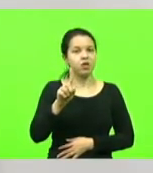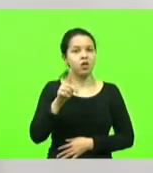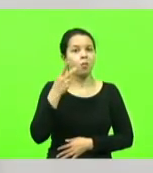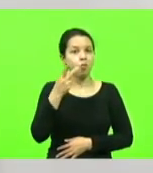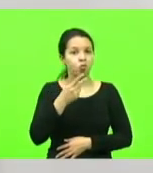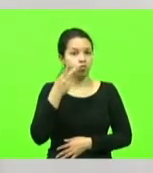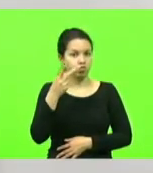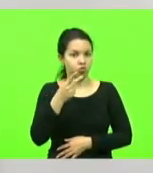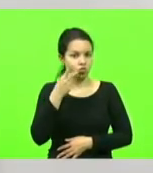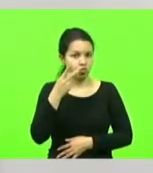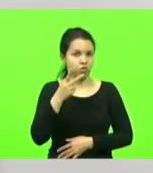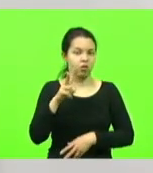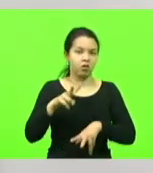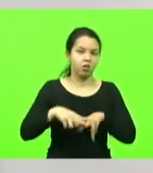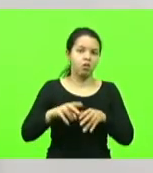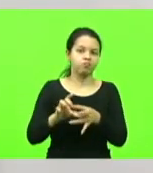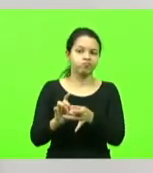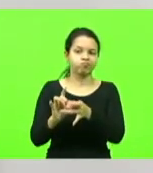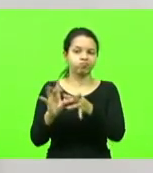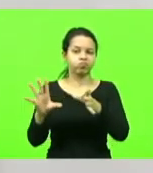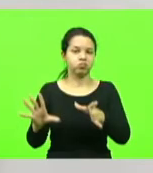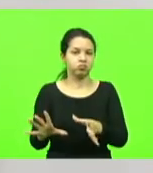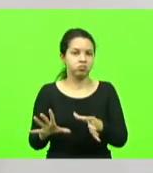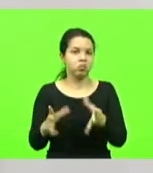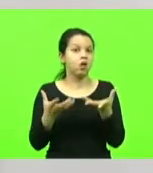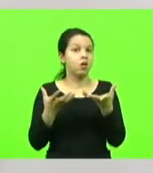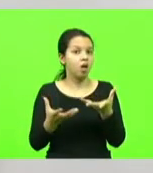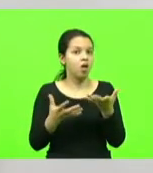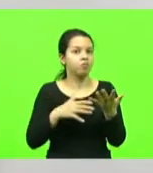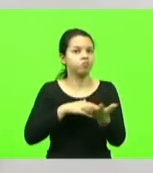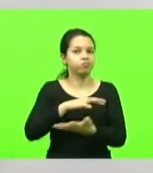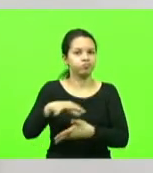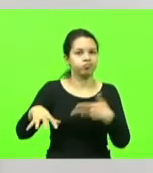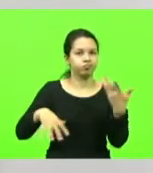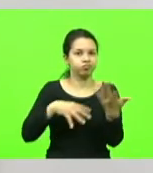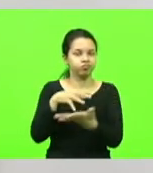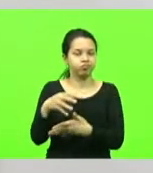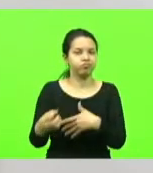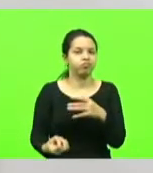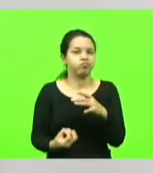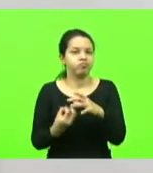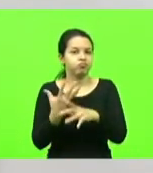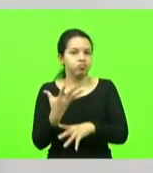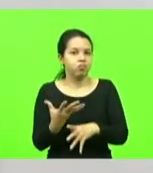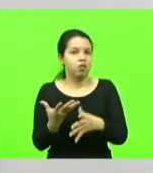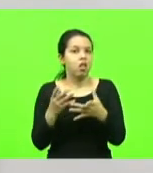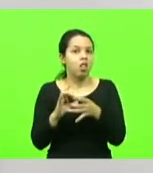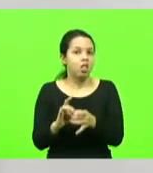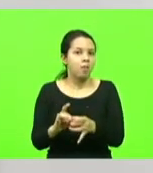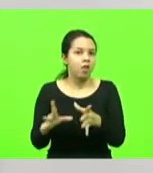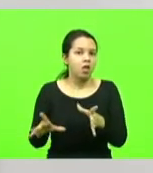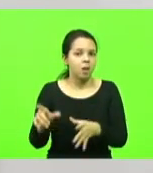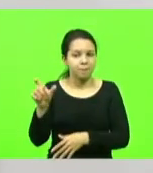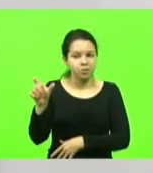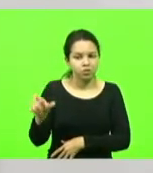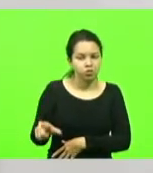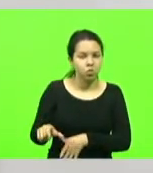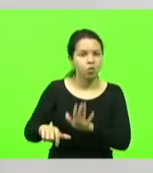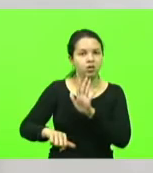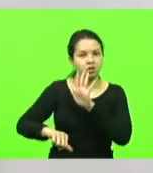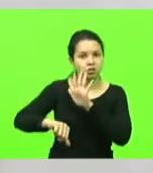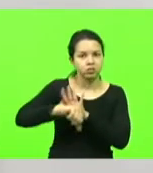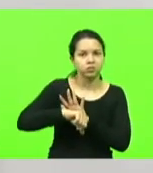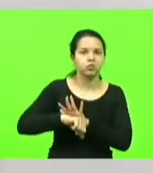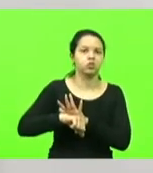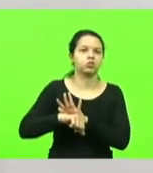desencarceramento, na tentativa de criar um caos em tentar liberar um traficante a